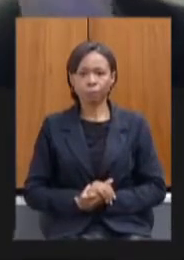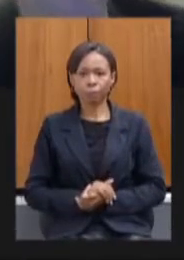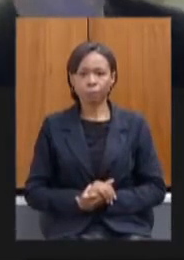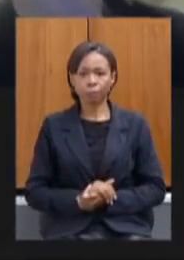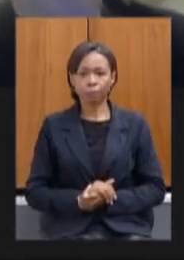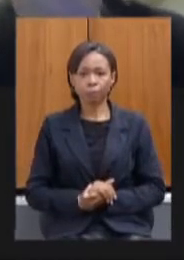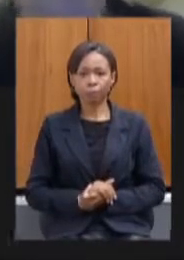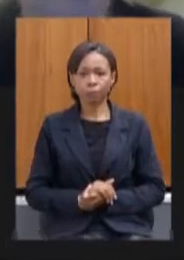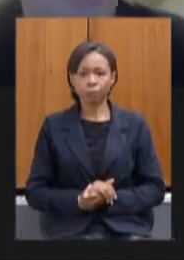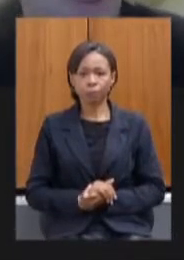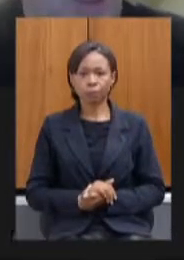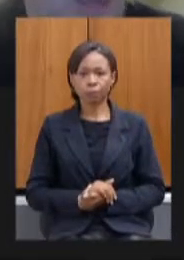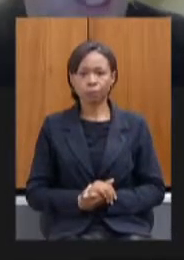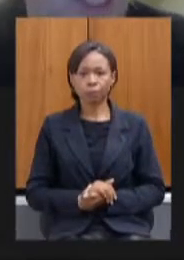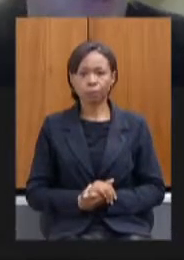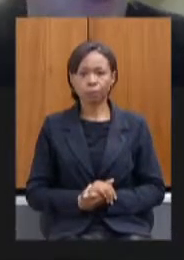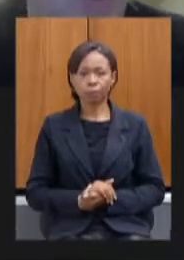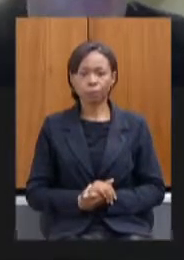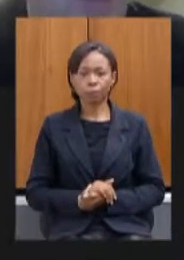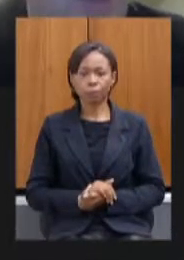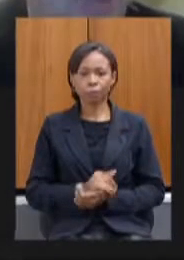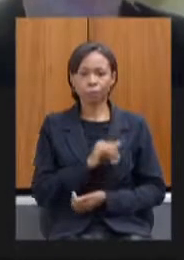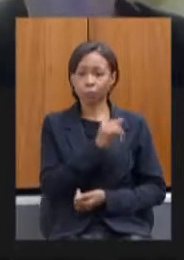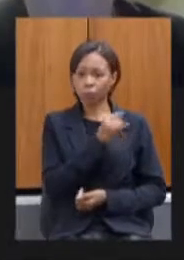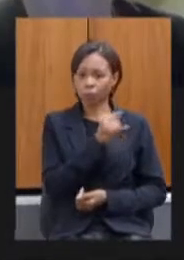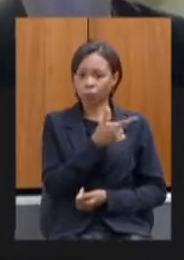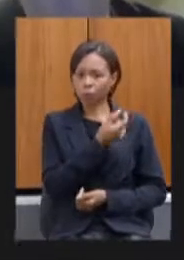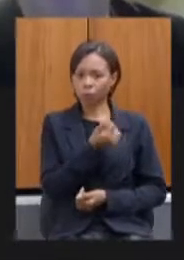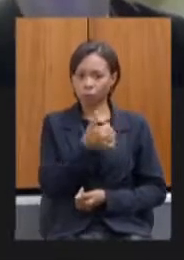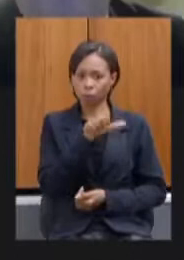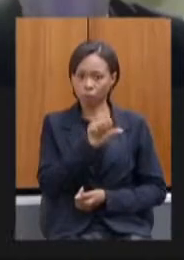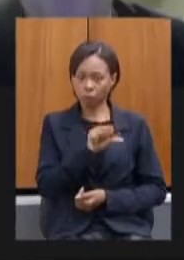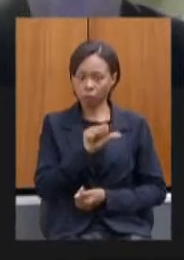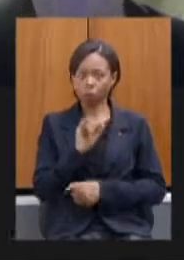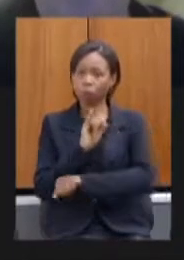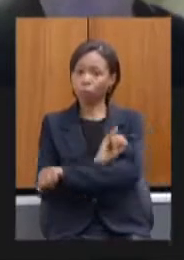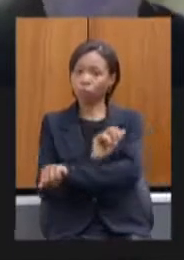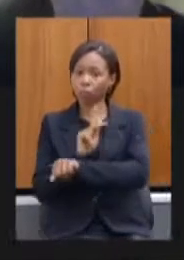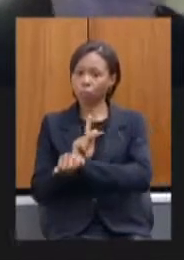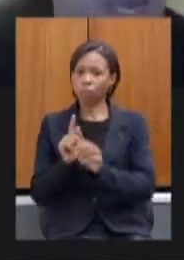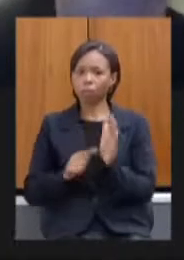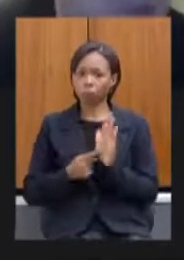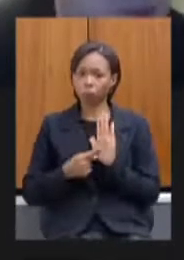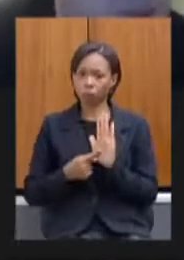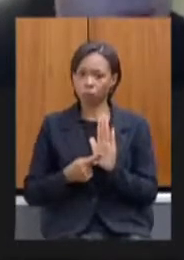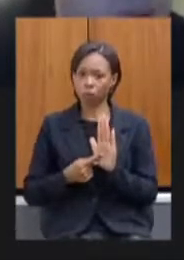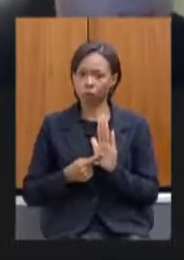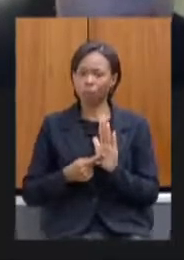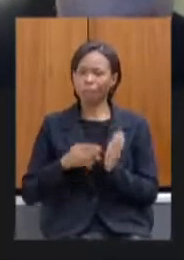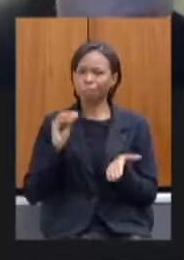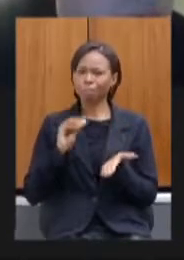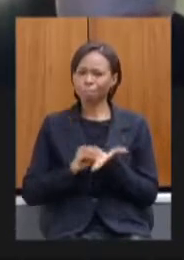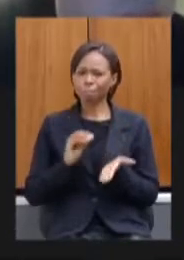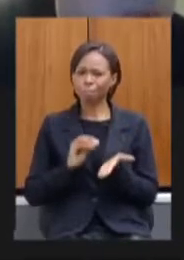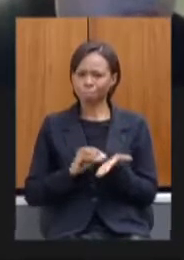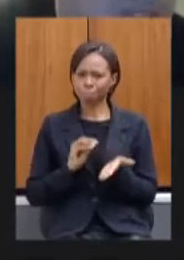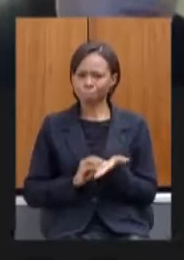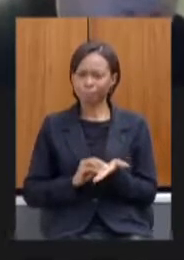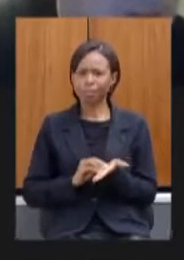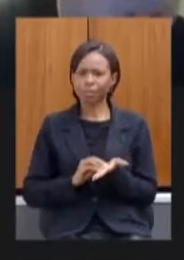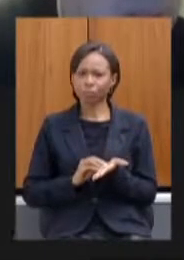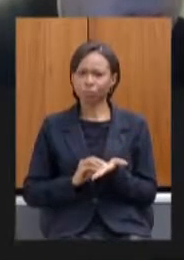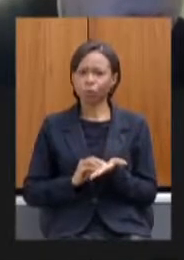em janeiro de 2019 o Ipseng apresentava um elevado déficit com os seus